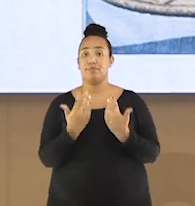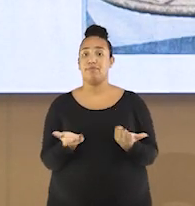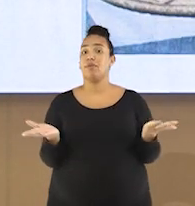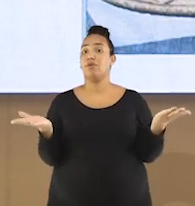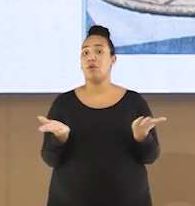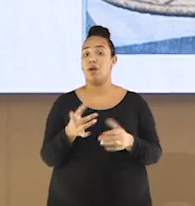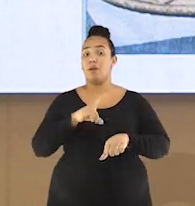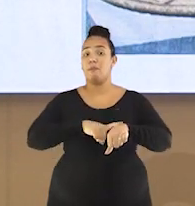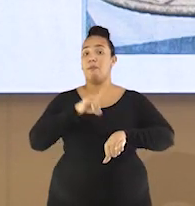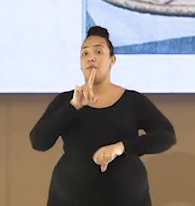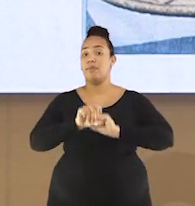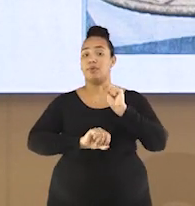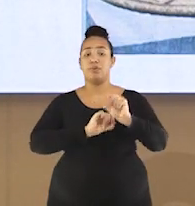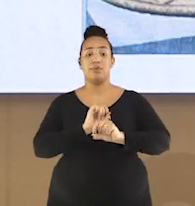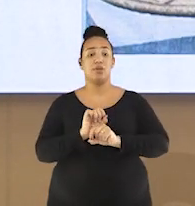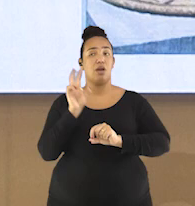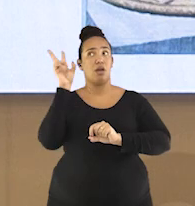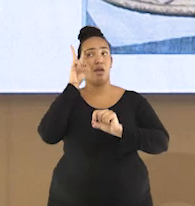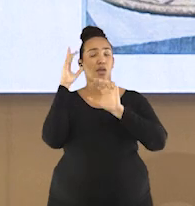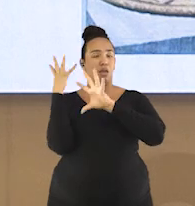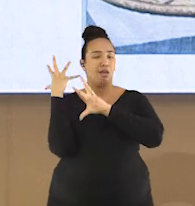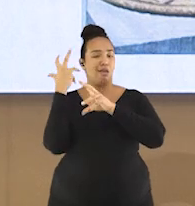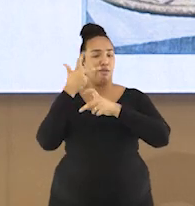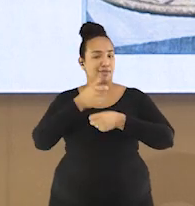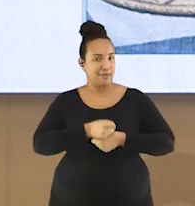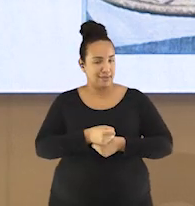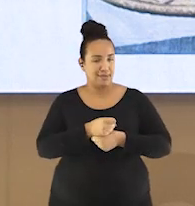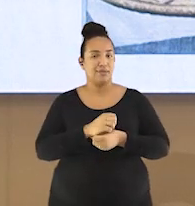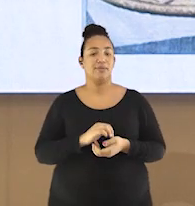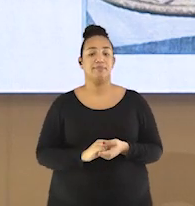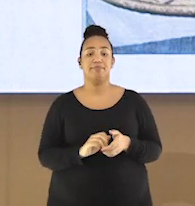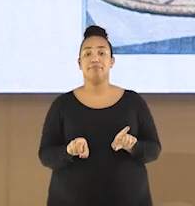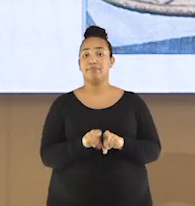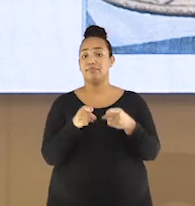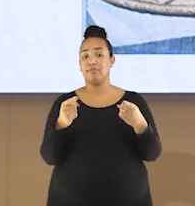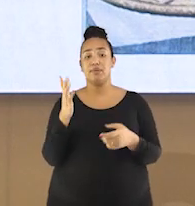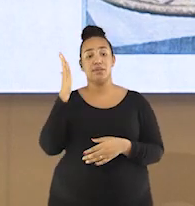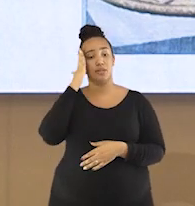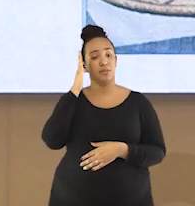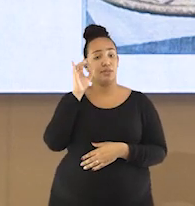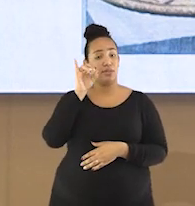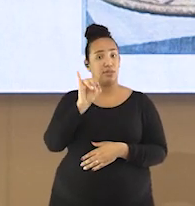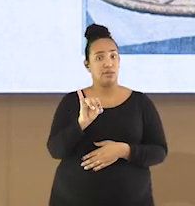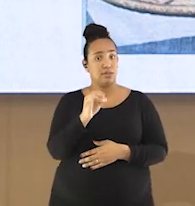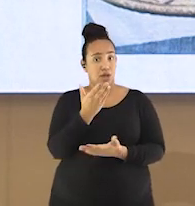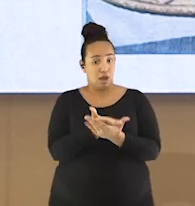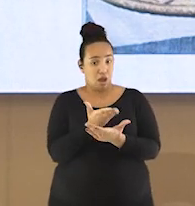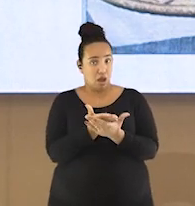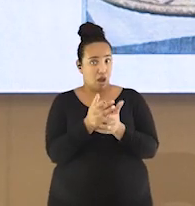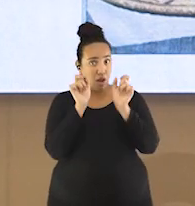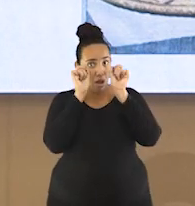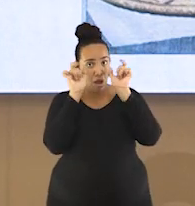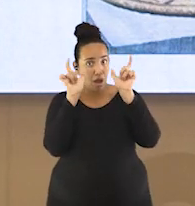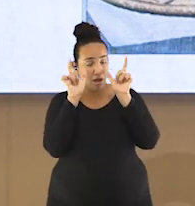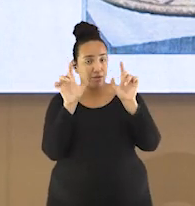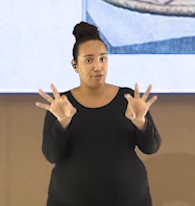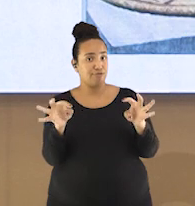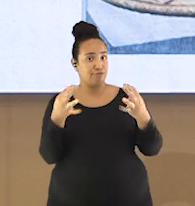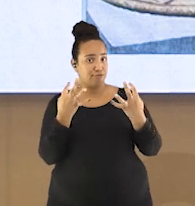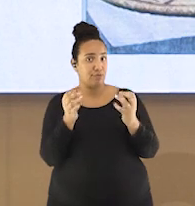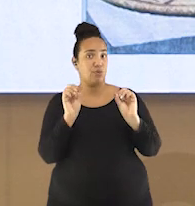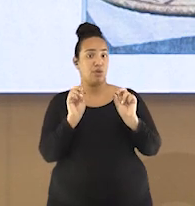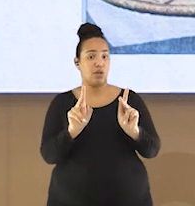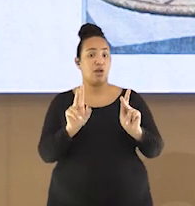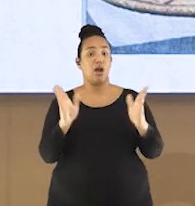momento da gente revisar tudo o que aprendemos e saber se realmente prestamos atenção na nossa aula. Vamos fazer agora uma pergunta